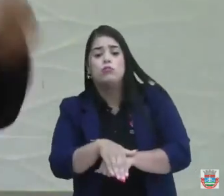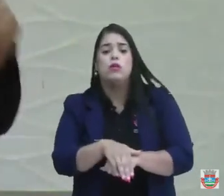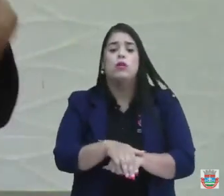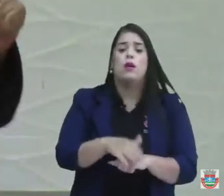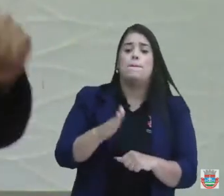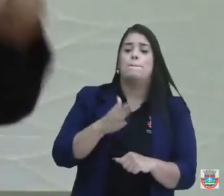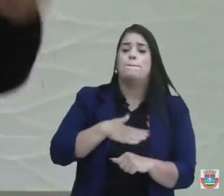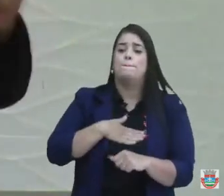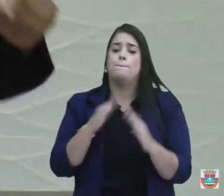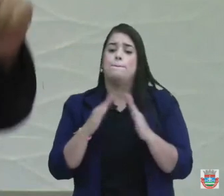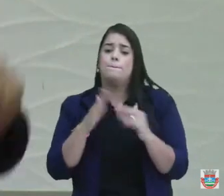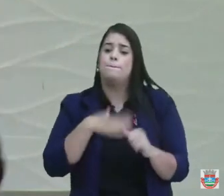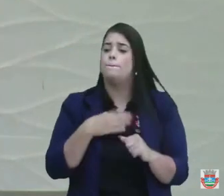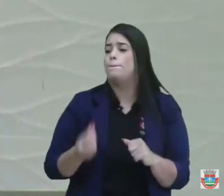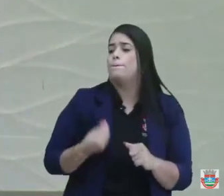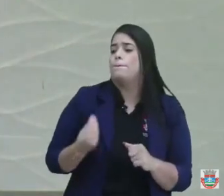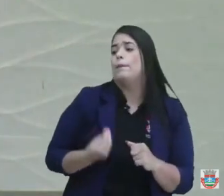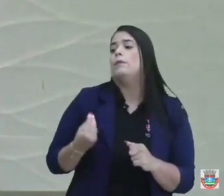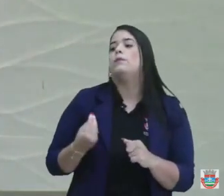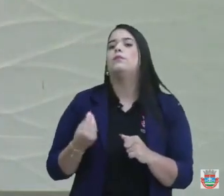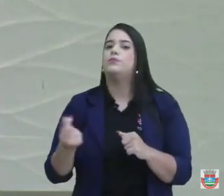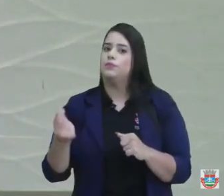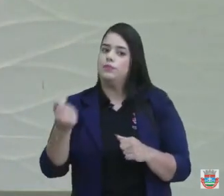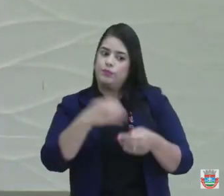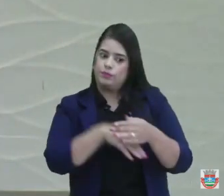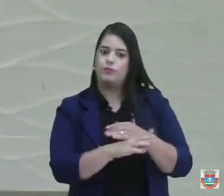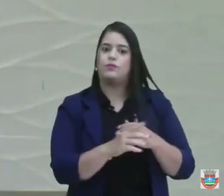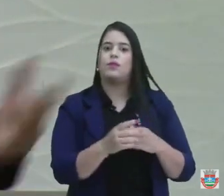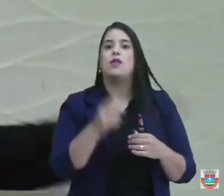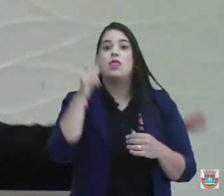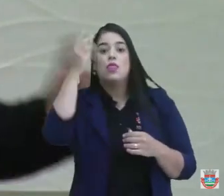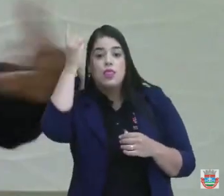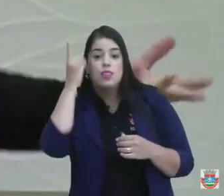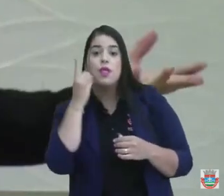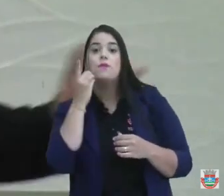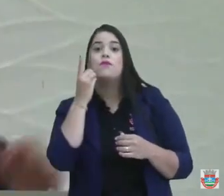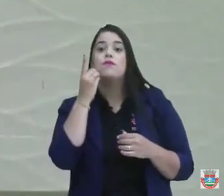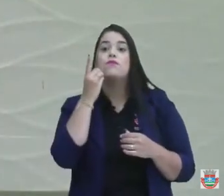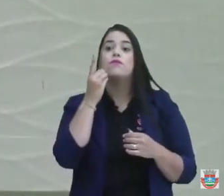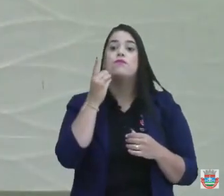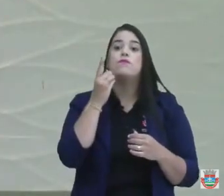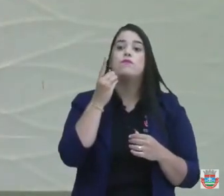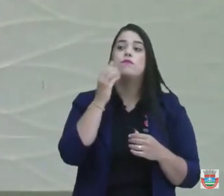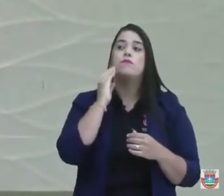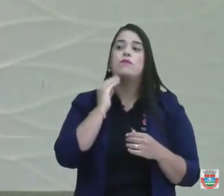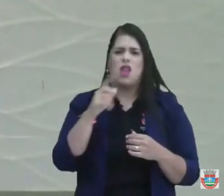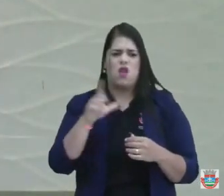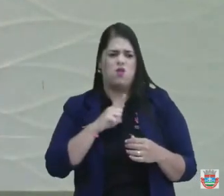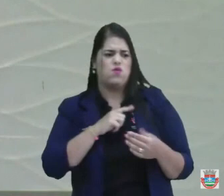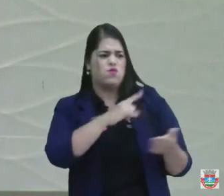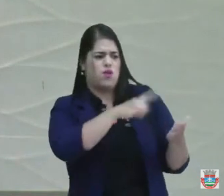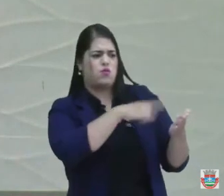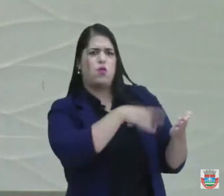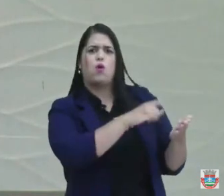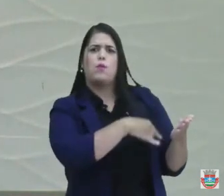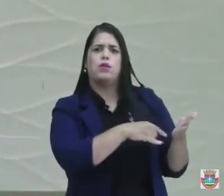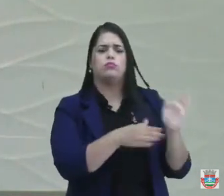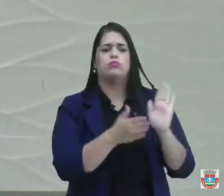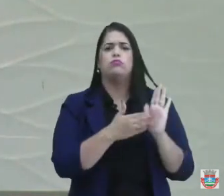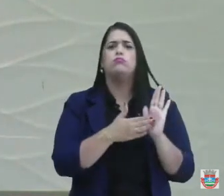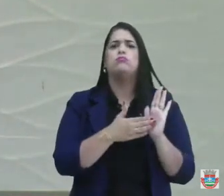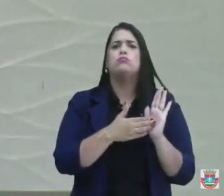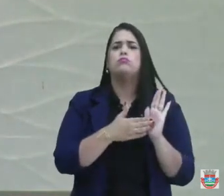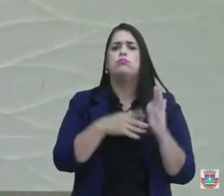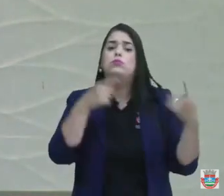deixado por a ex-prefeita Débora Almeida, e aqui ninguém desmenta, eu tenho o documento, e o convênio que